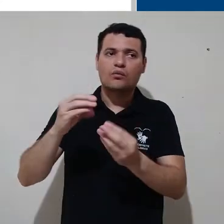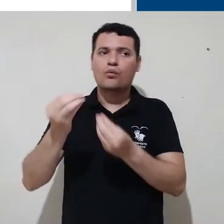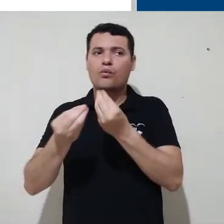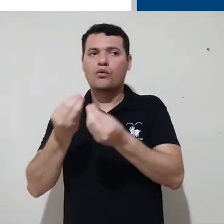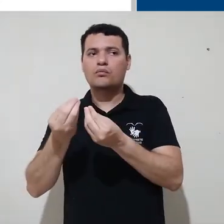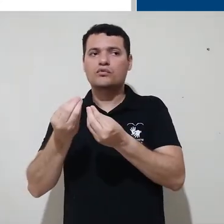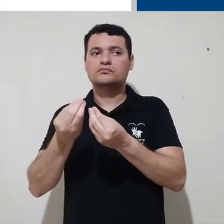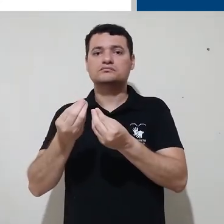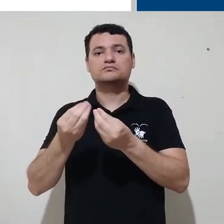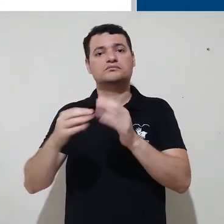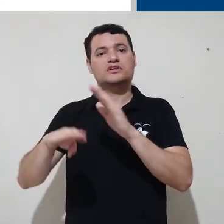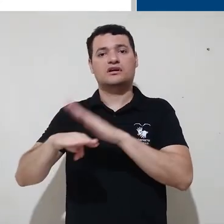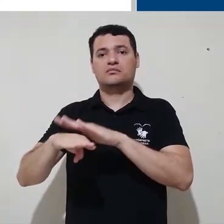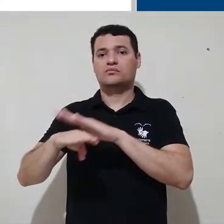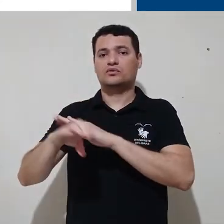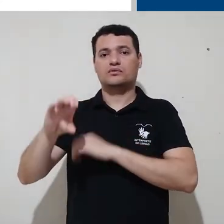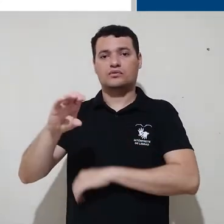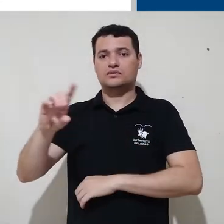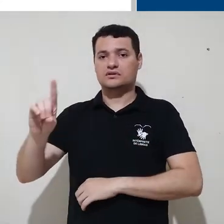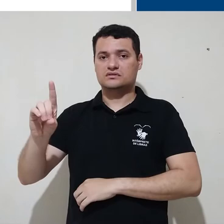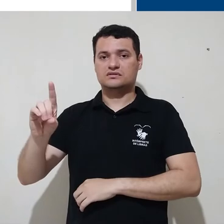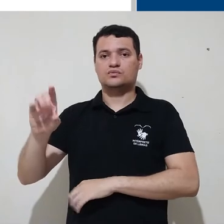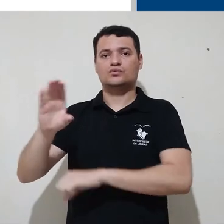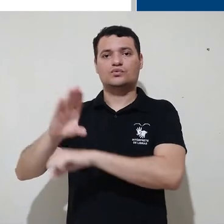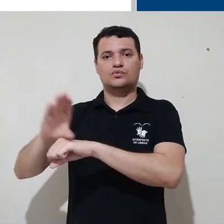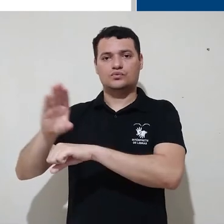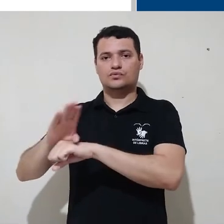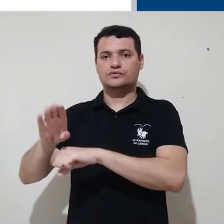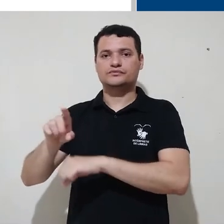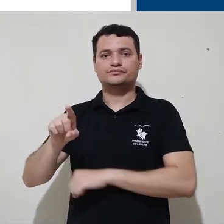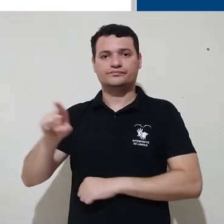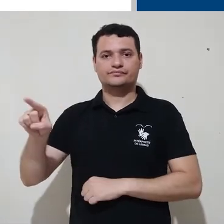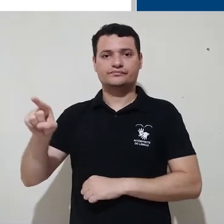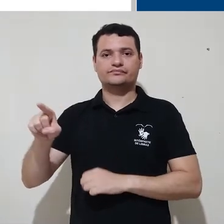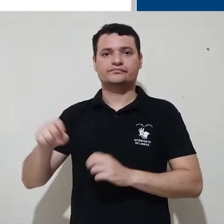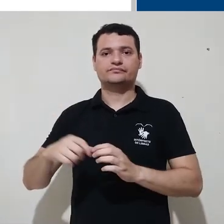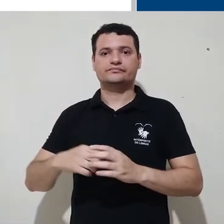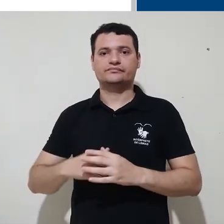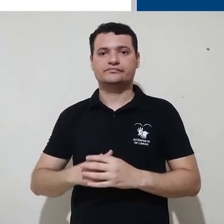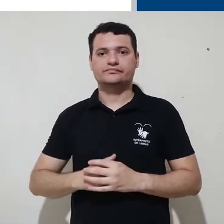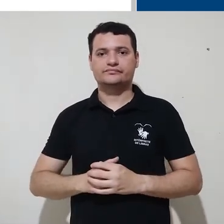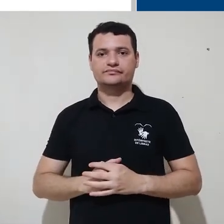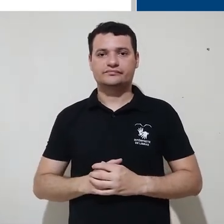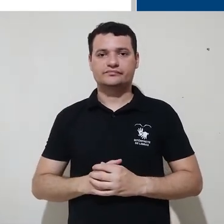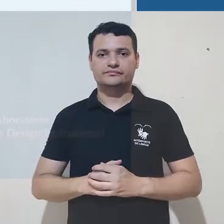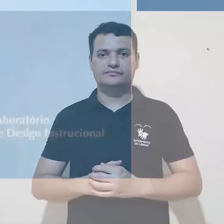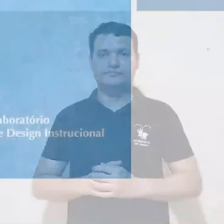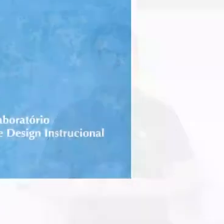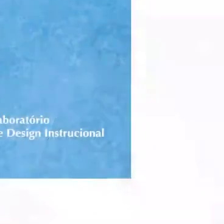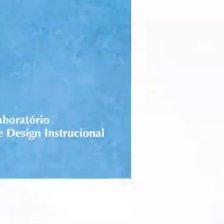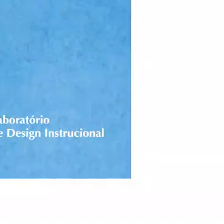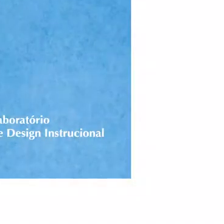dentro dos cursos que nós chamamos de disciplinas.